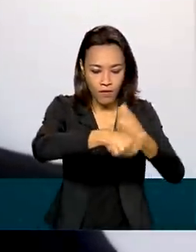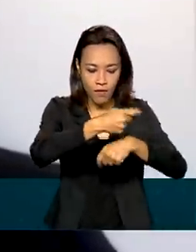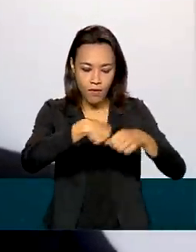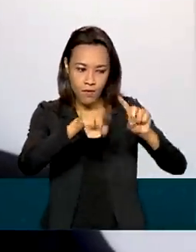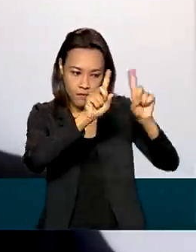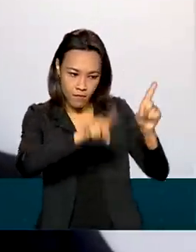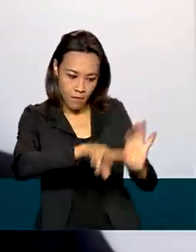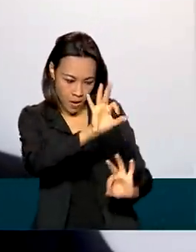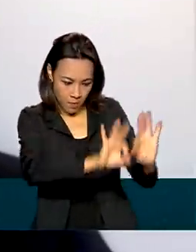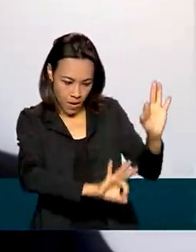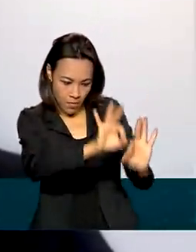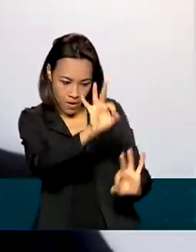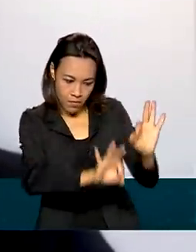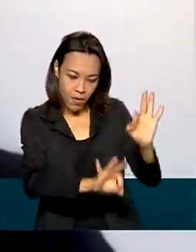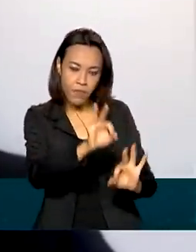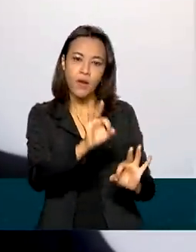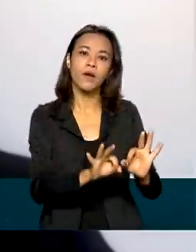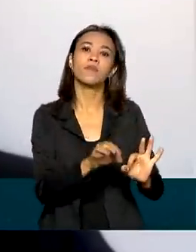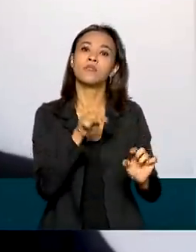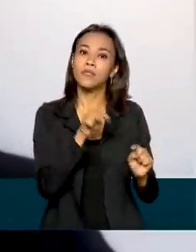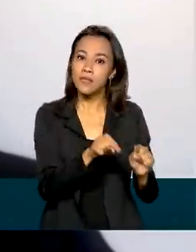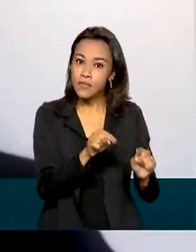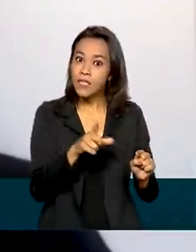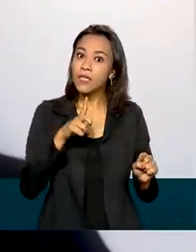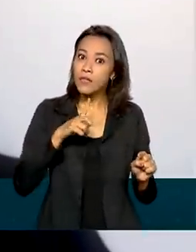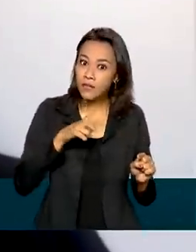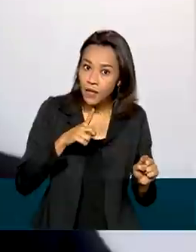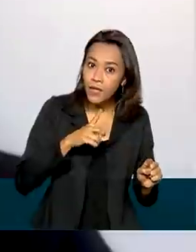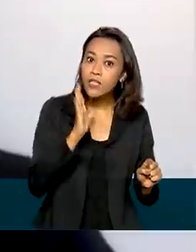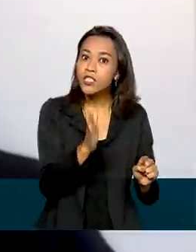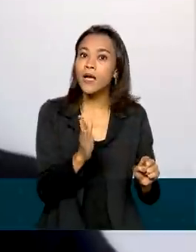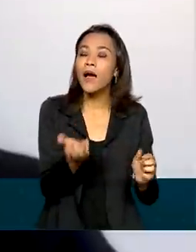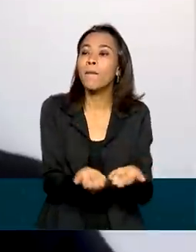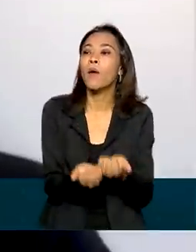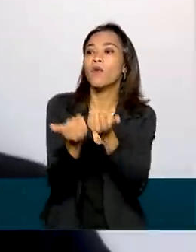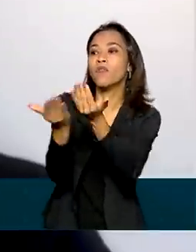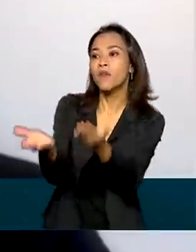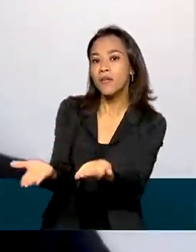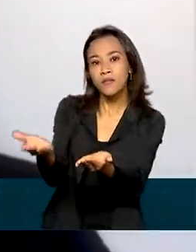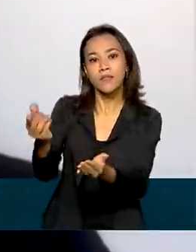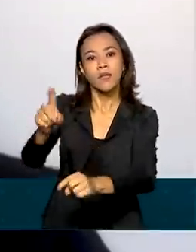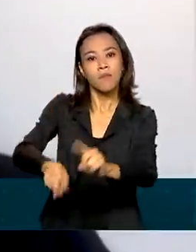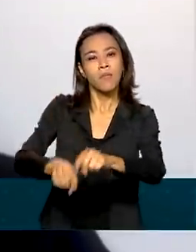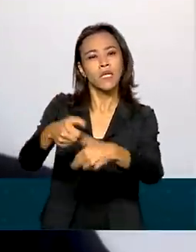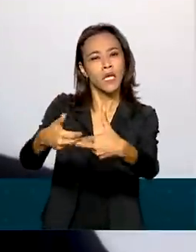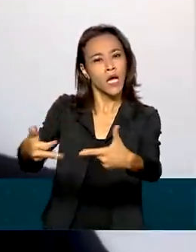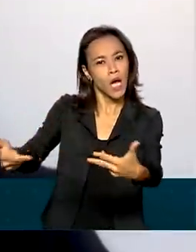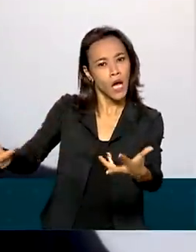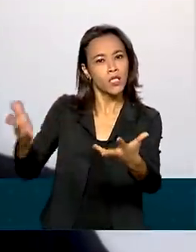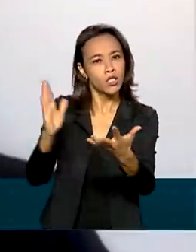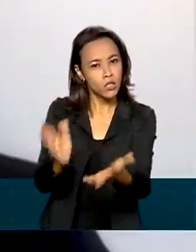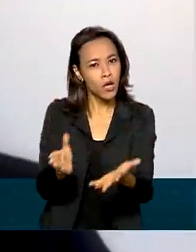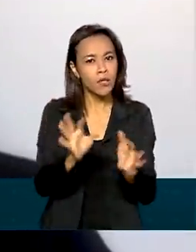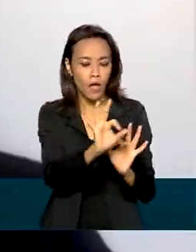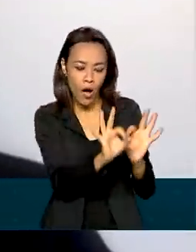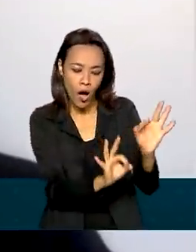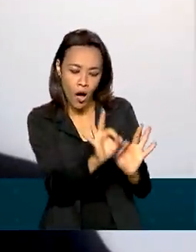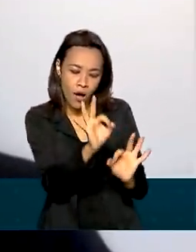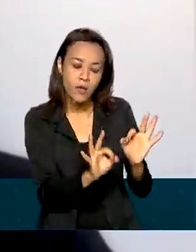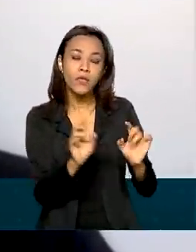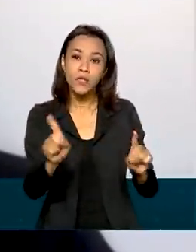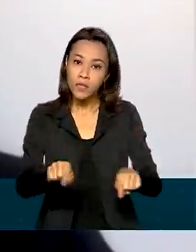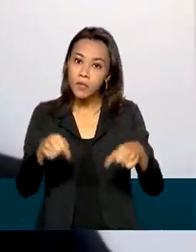protótipo já desenvolvido, seja do seu produto ou serviço, levado a potenciais clientes e também uma